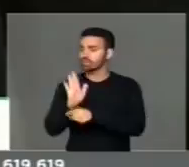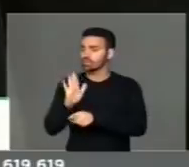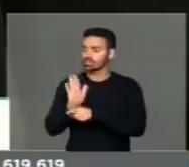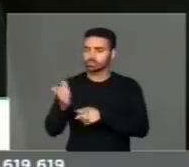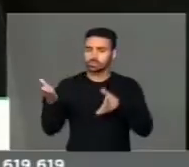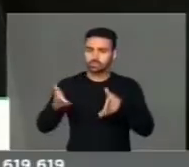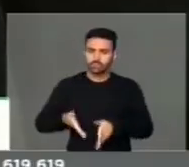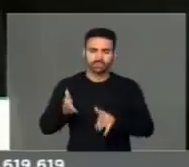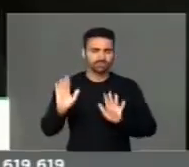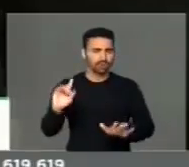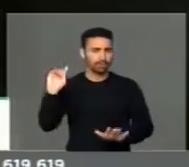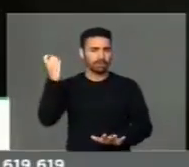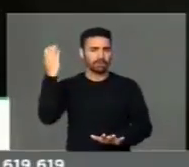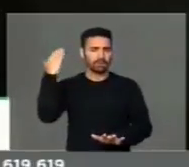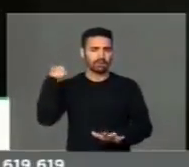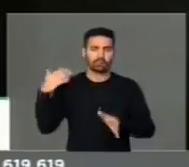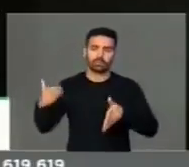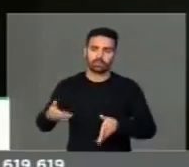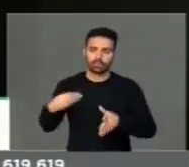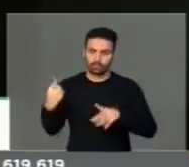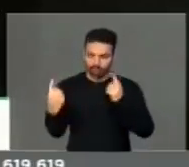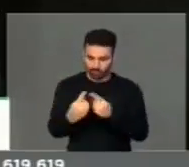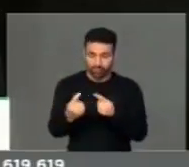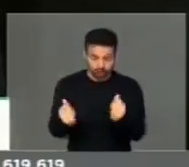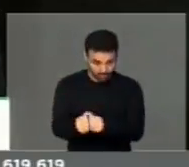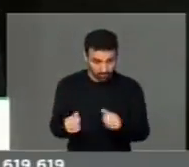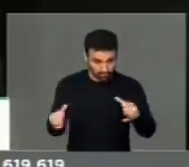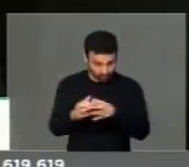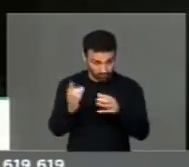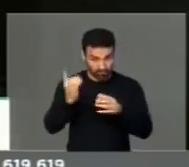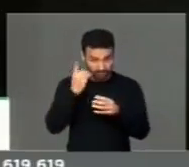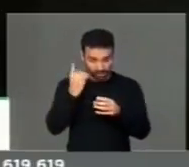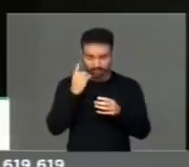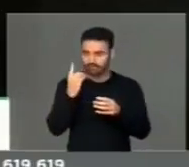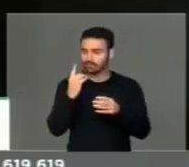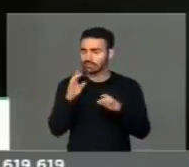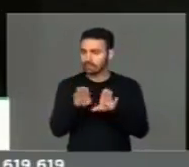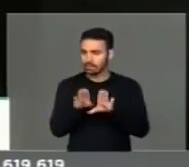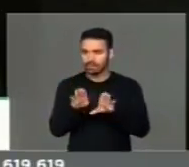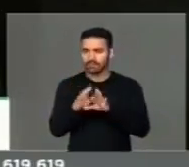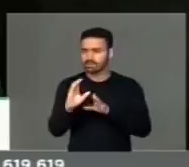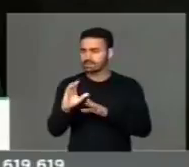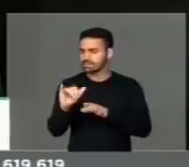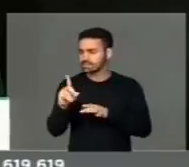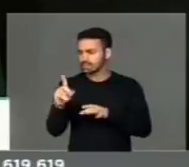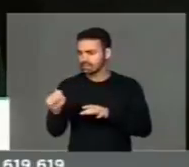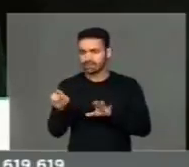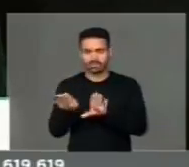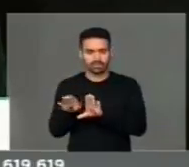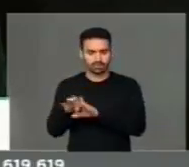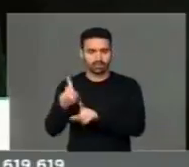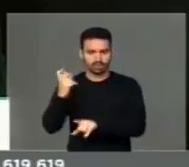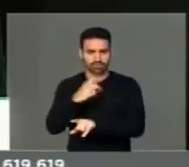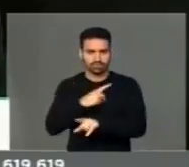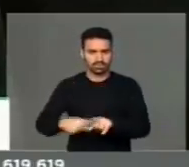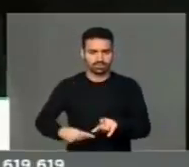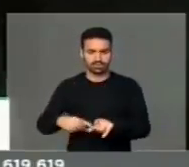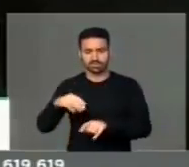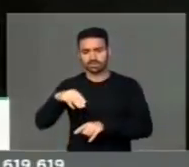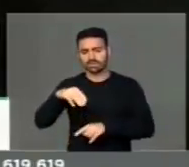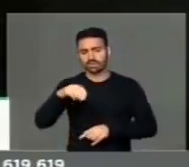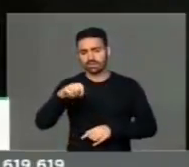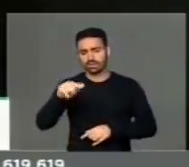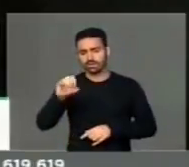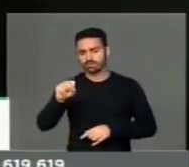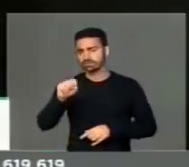primeiras reuniões que nós fizemos, junto com o grupo parlamentar, junto, se eu não me engano, era a deputada Cida Borghetti, que na época ainda presidia, mas o Nelson Pellegrino,